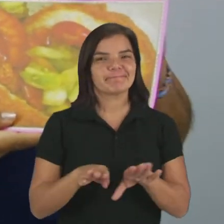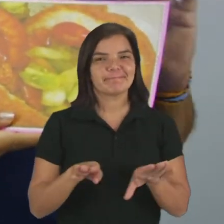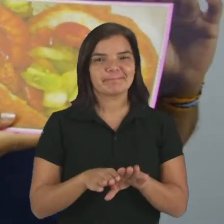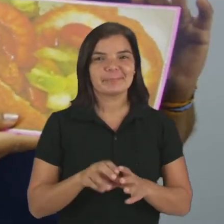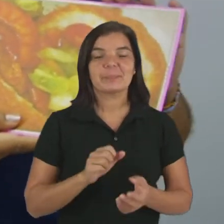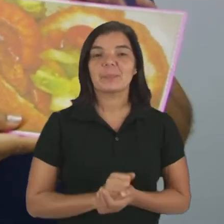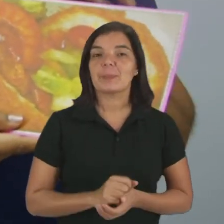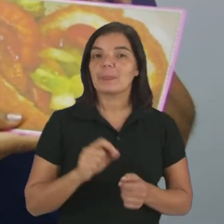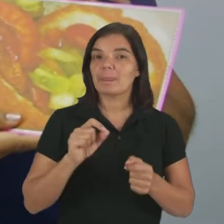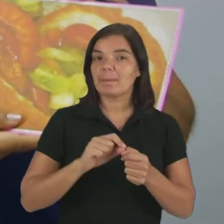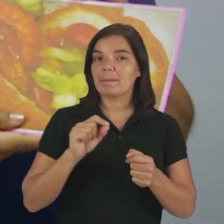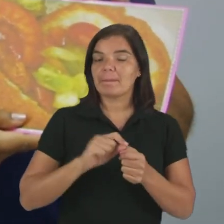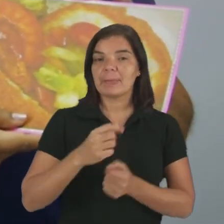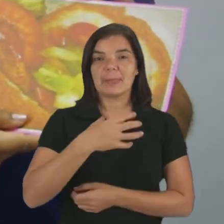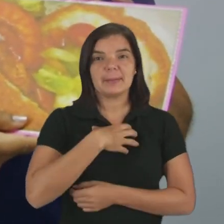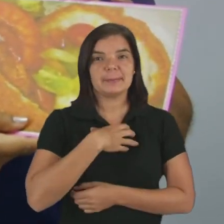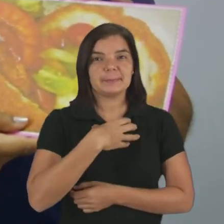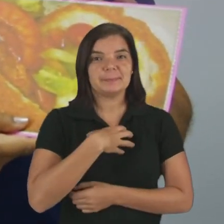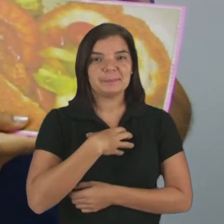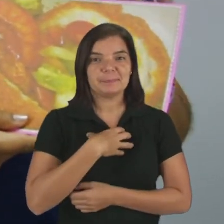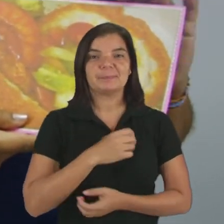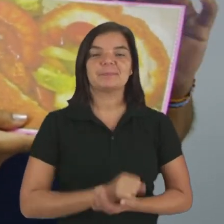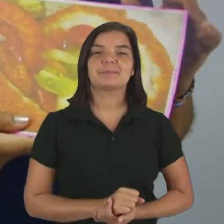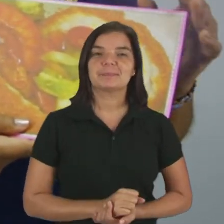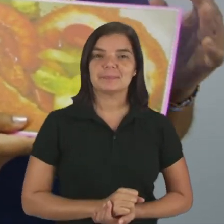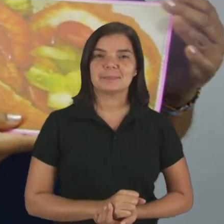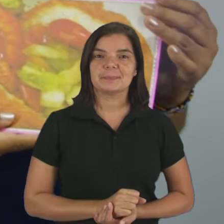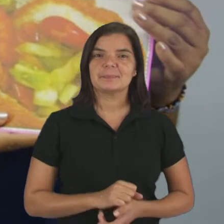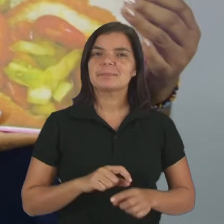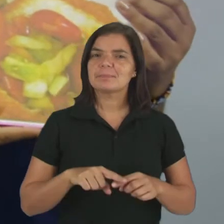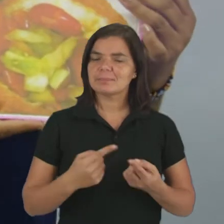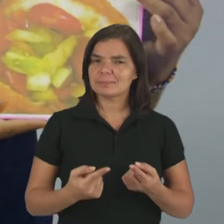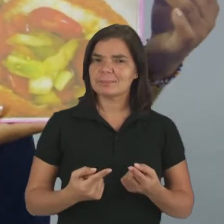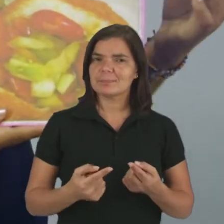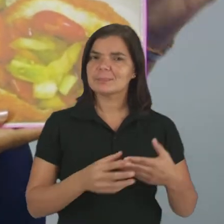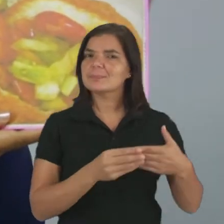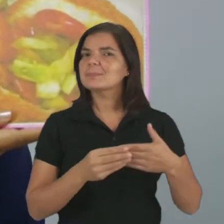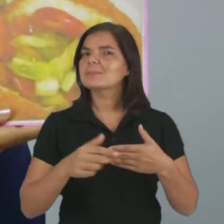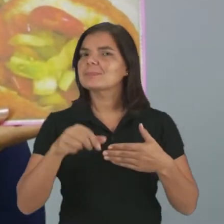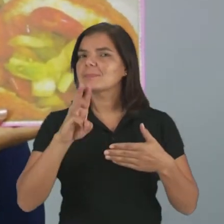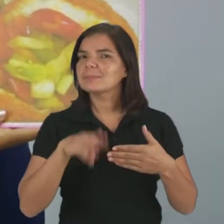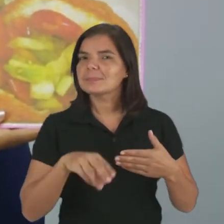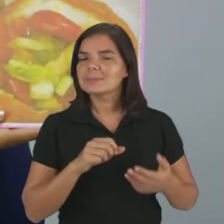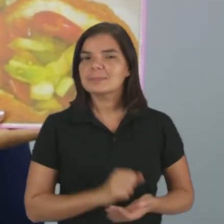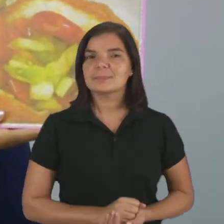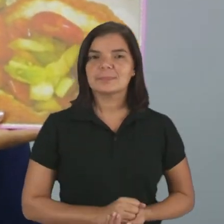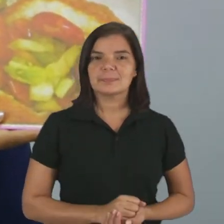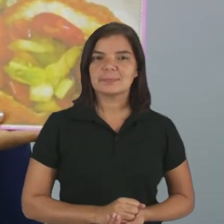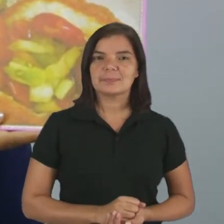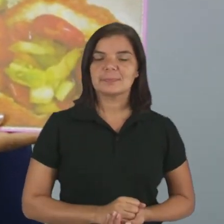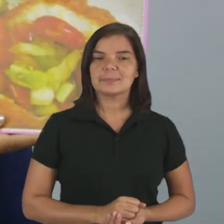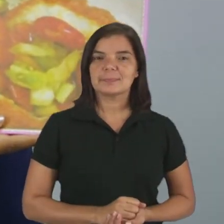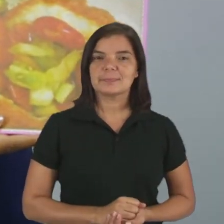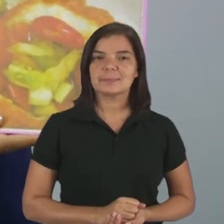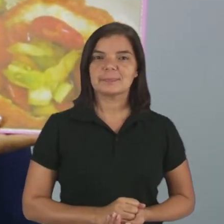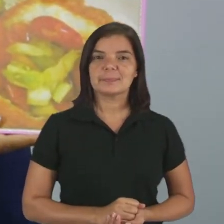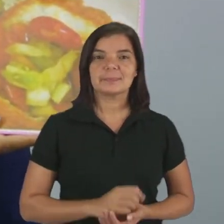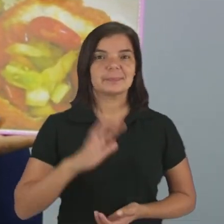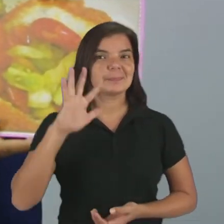é feito muito na Bahia, certo? Mas foi trazido por quem? É de origem